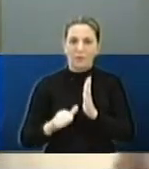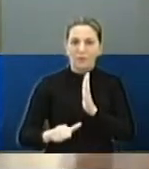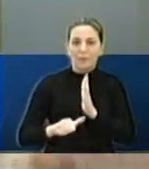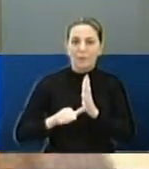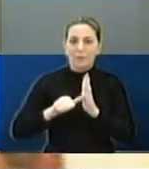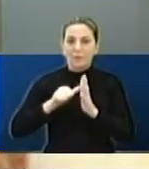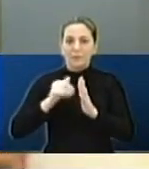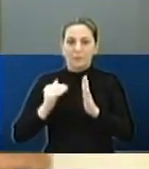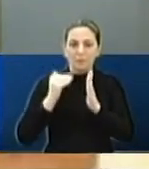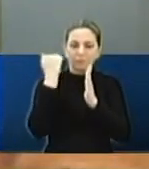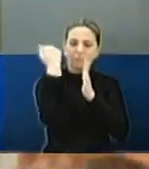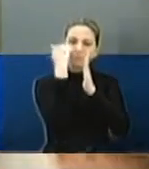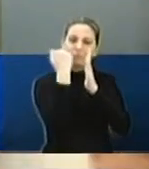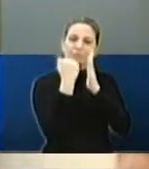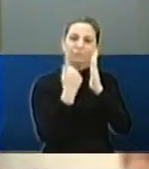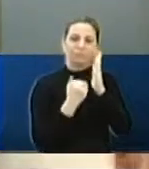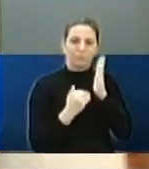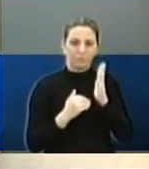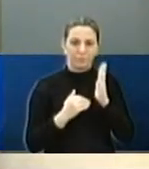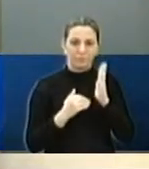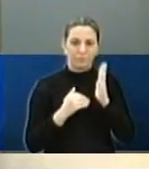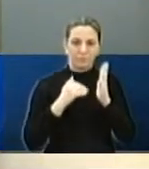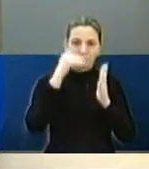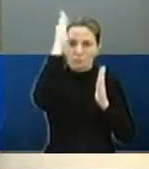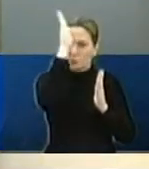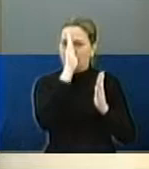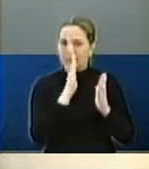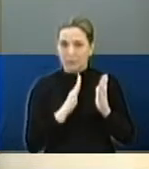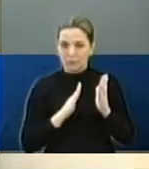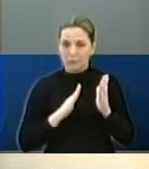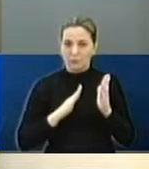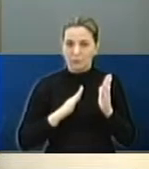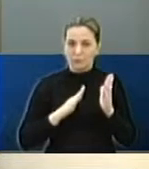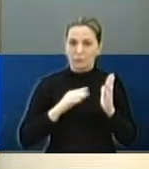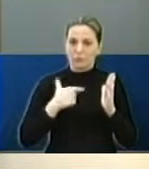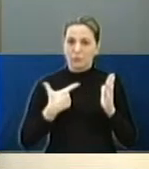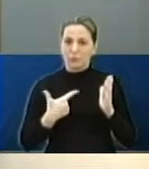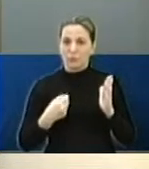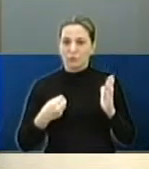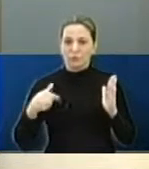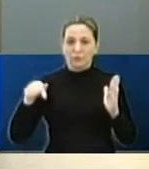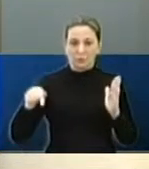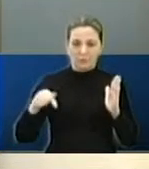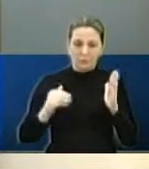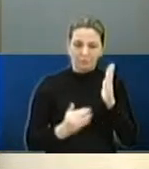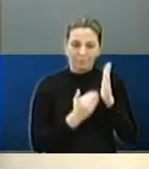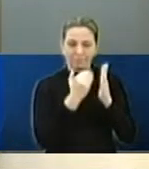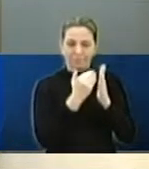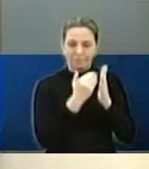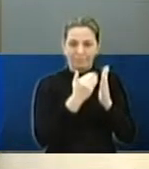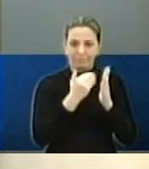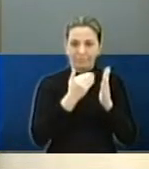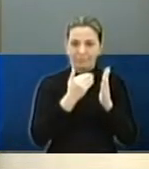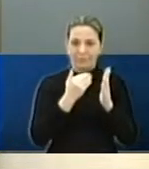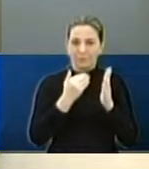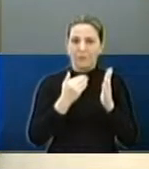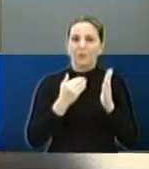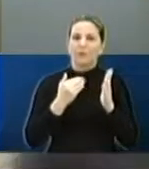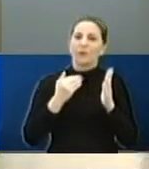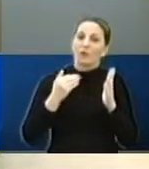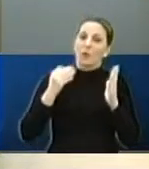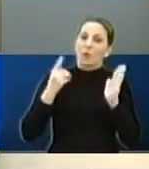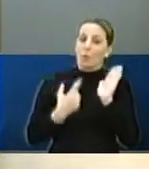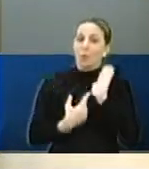colocada do Brasil, com índice de 2007. E hoje esse índice divulgado é de